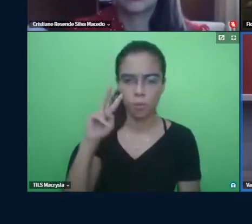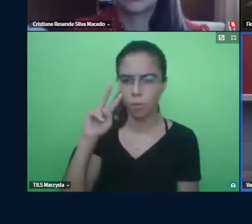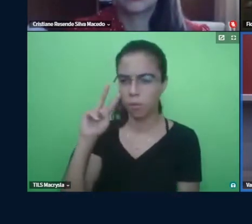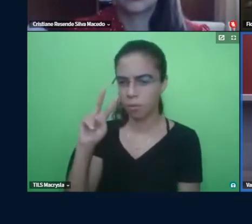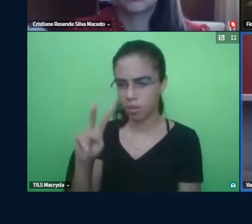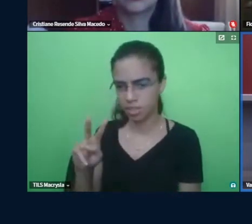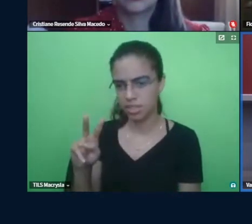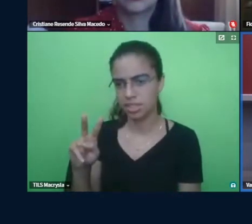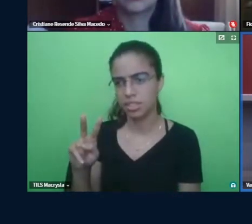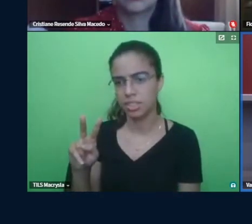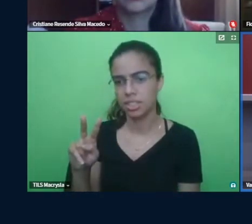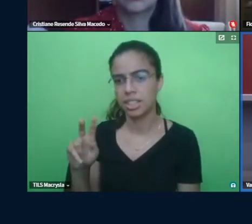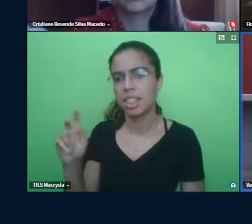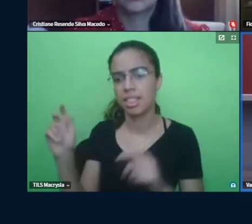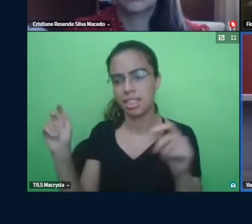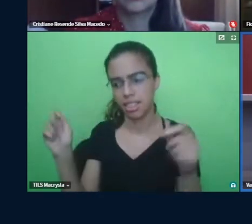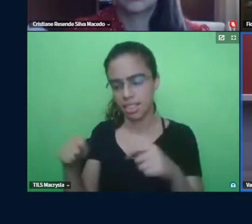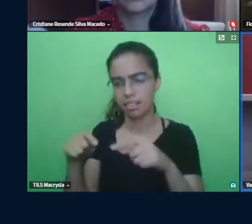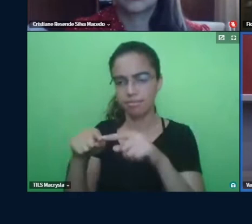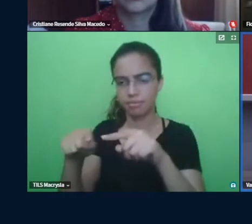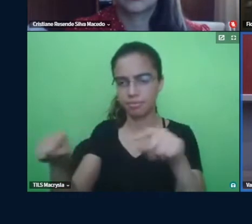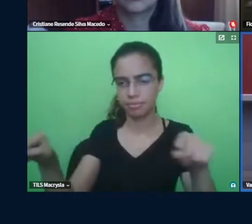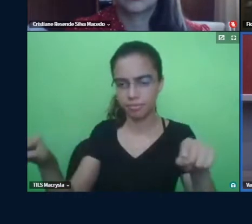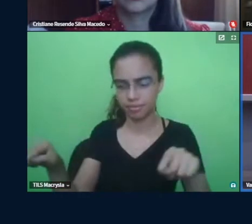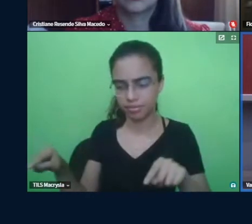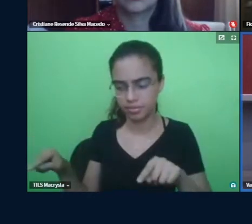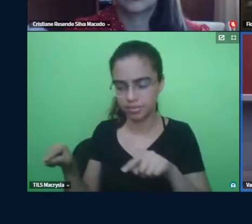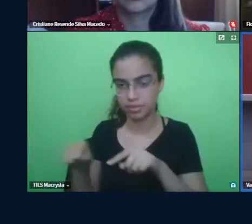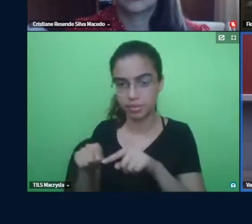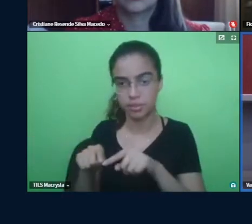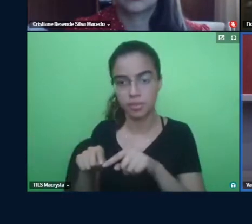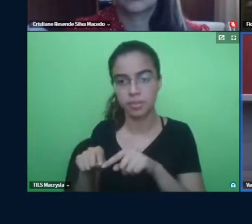deixar aquele ambiente, os comportamentos,